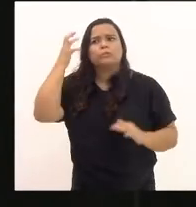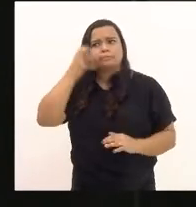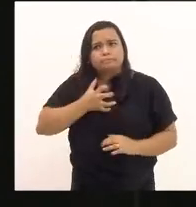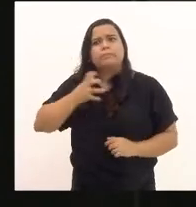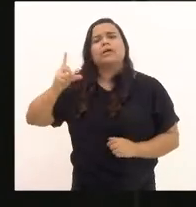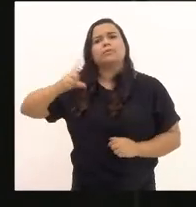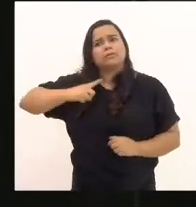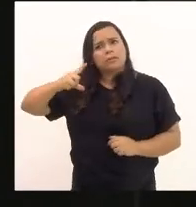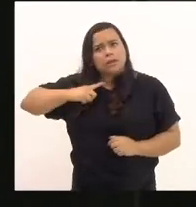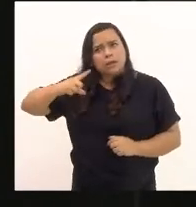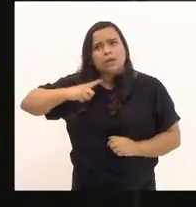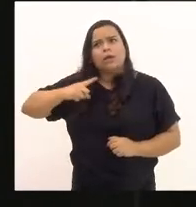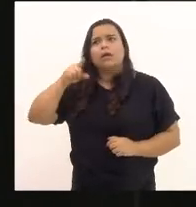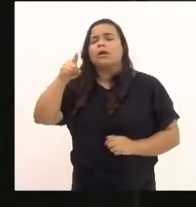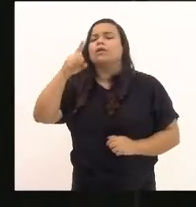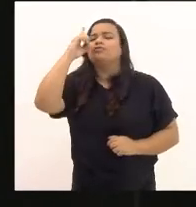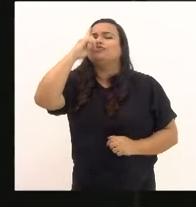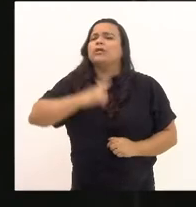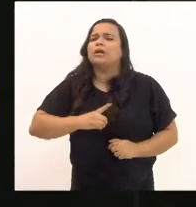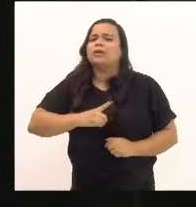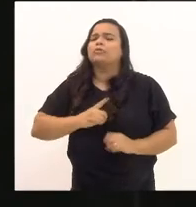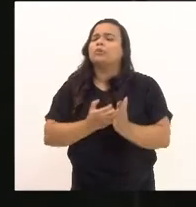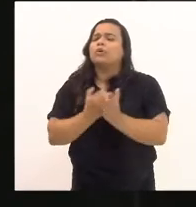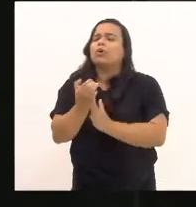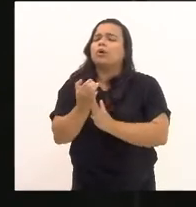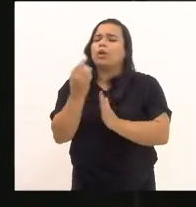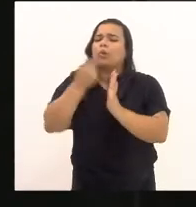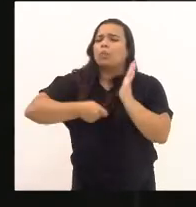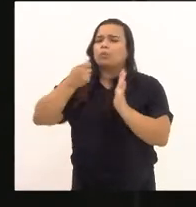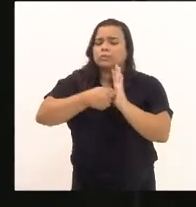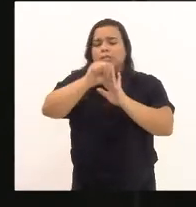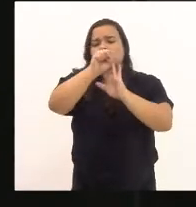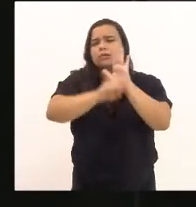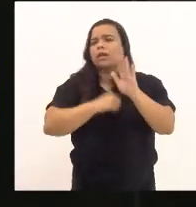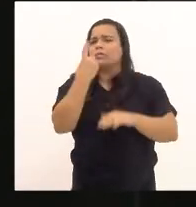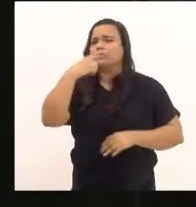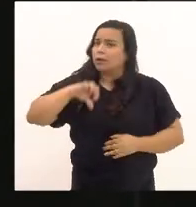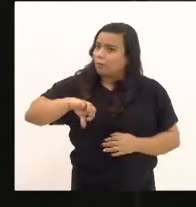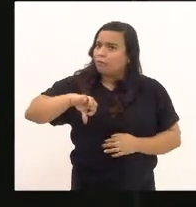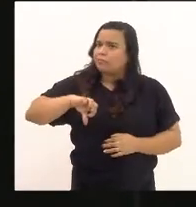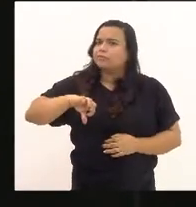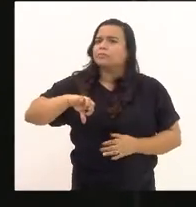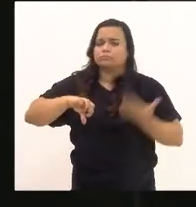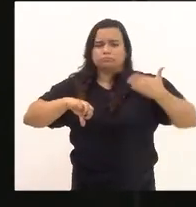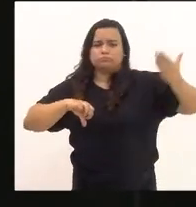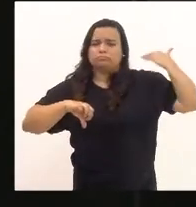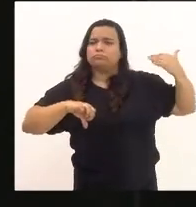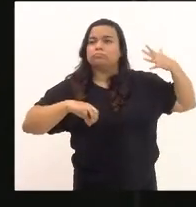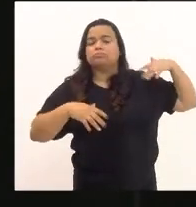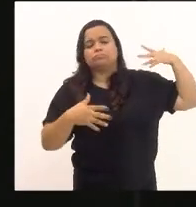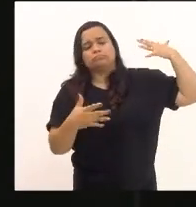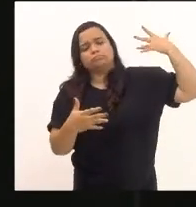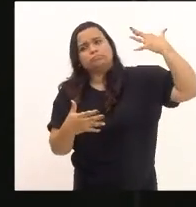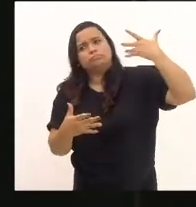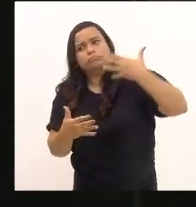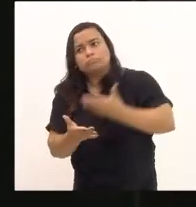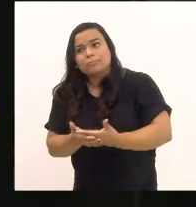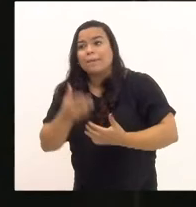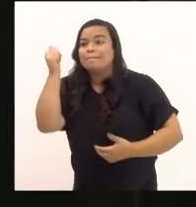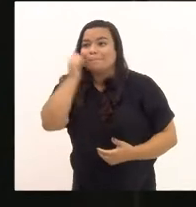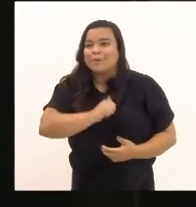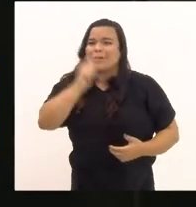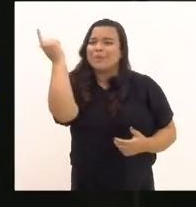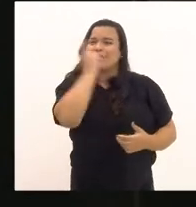começou lá no século XIX. e daí, por diante, a mulher teve o direito de